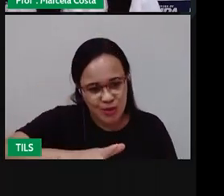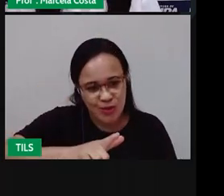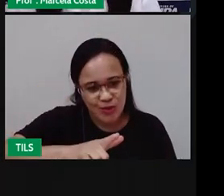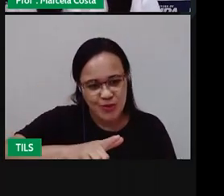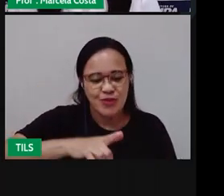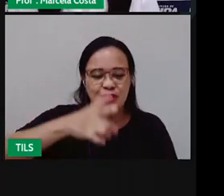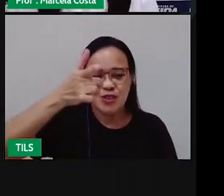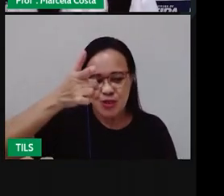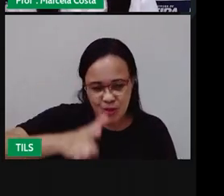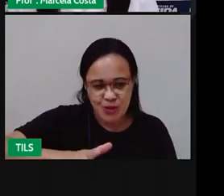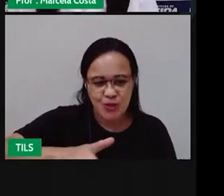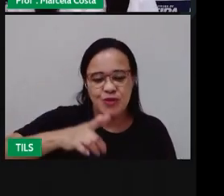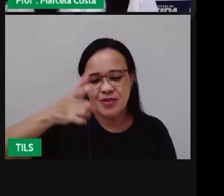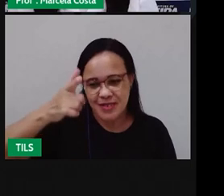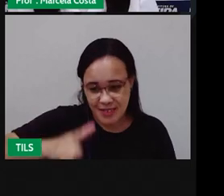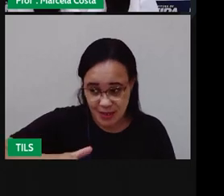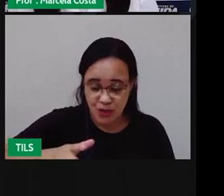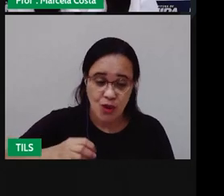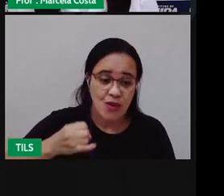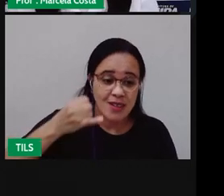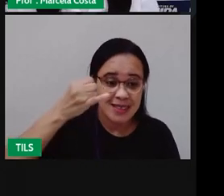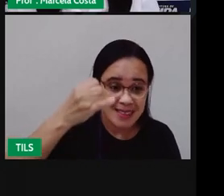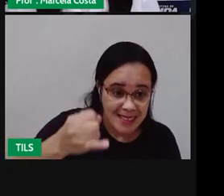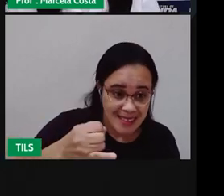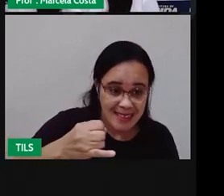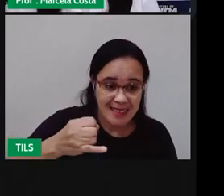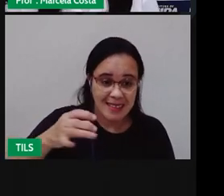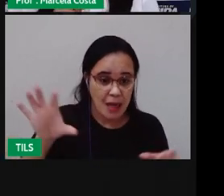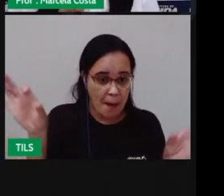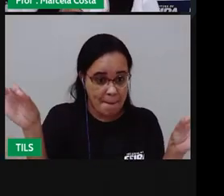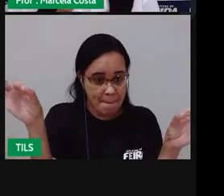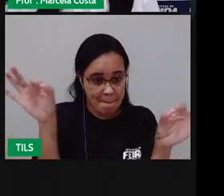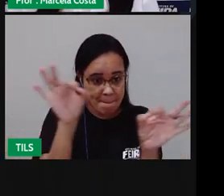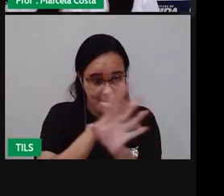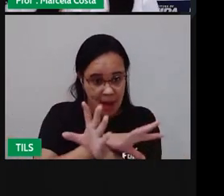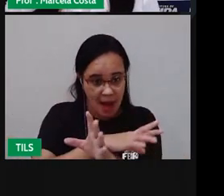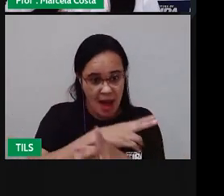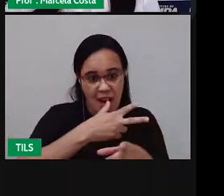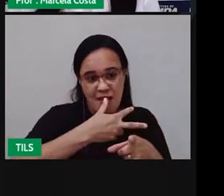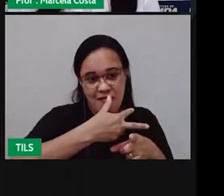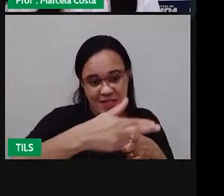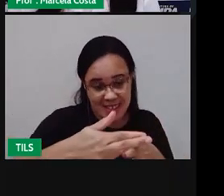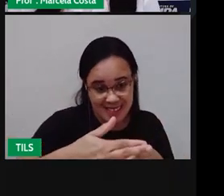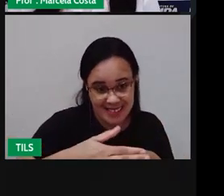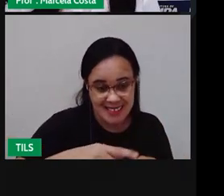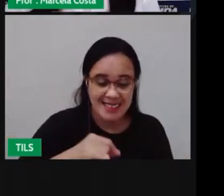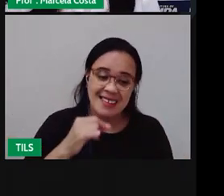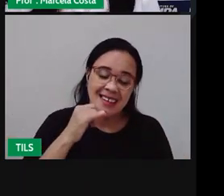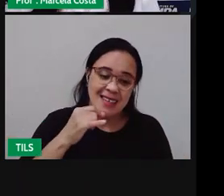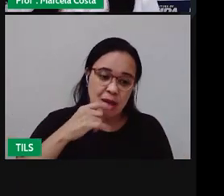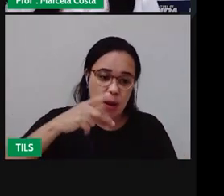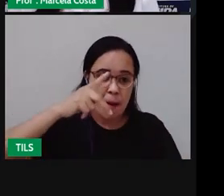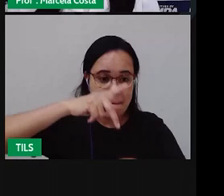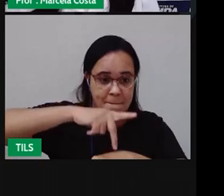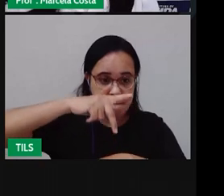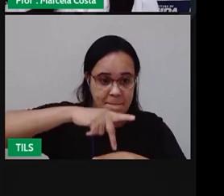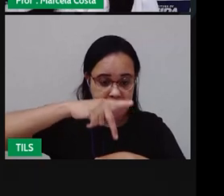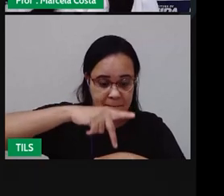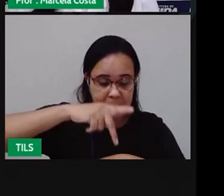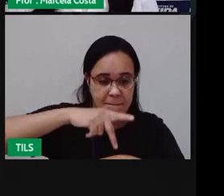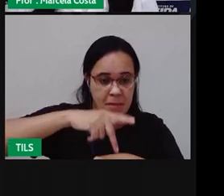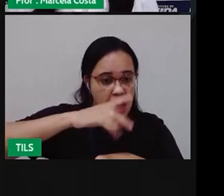E vê-se Quem terminar A amarelinha toda Quem conseguiu Jogar a pedrinha Em todos os números Que tem